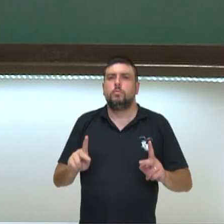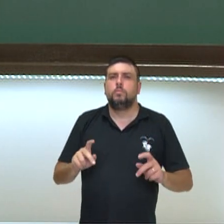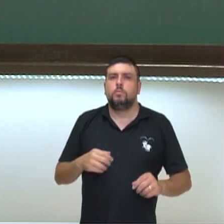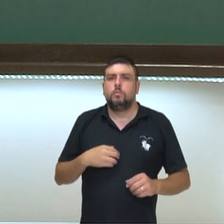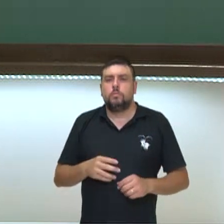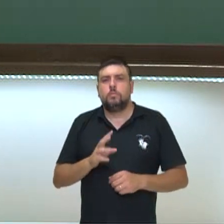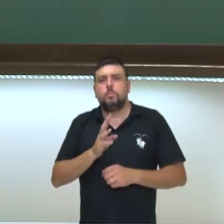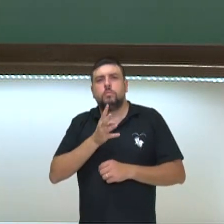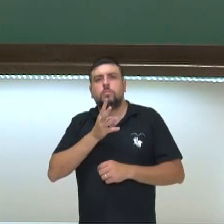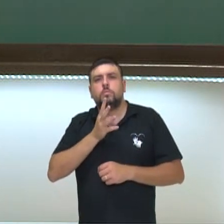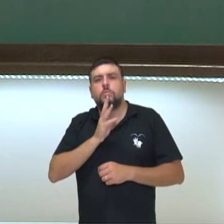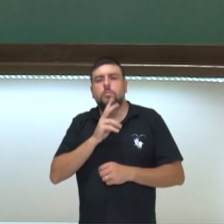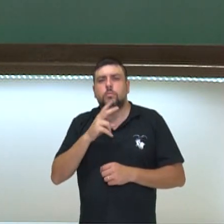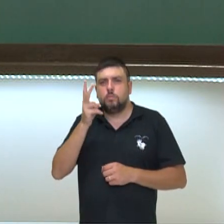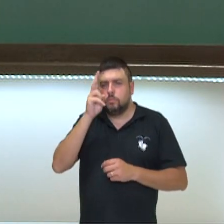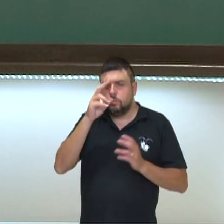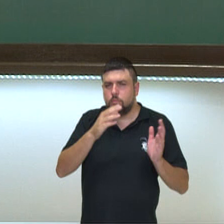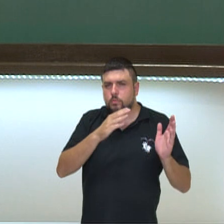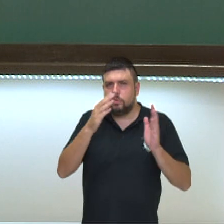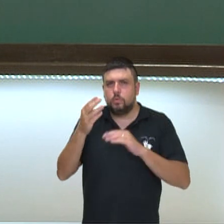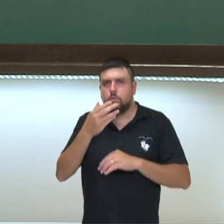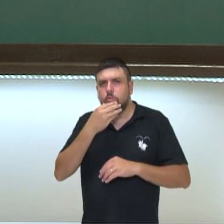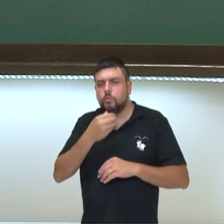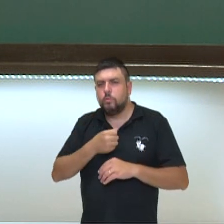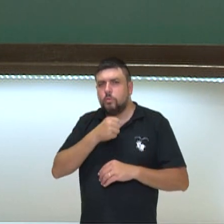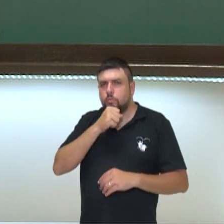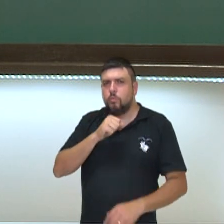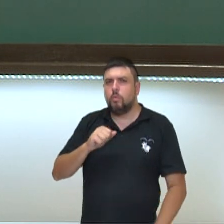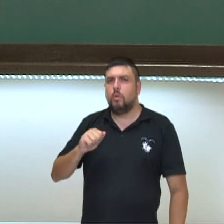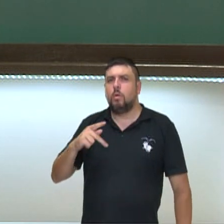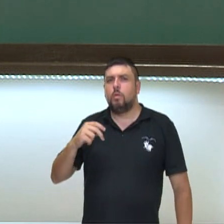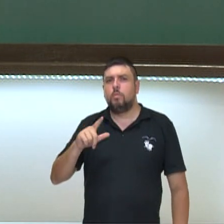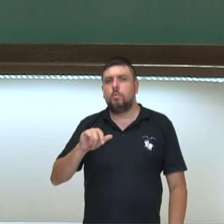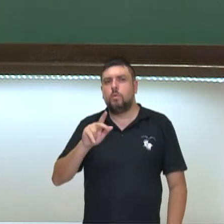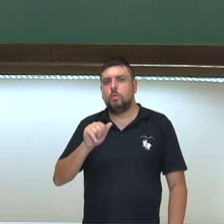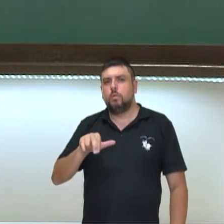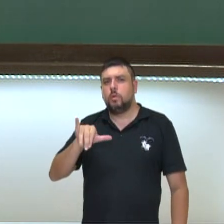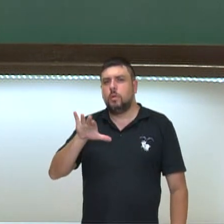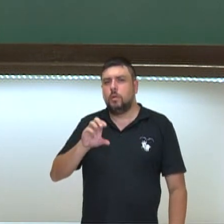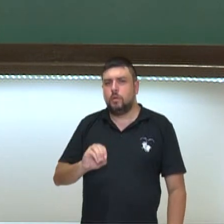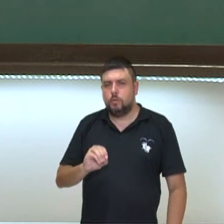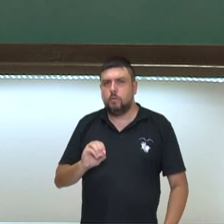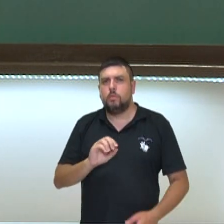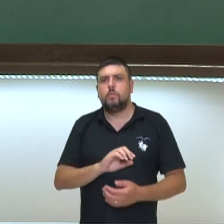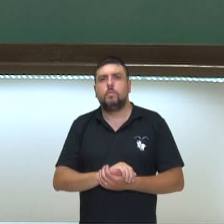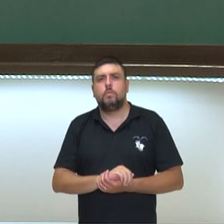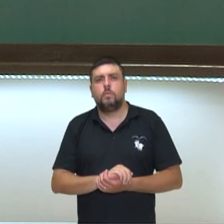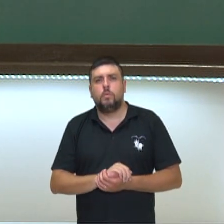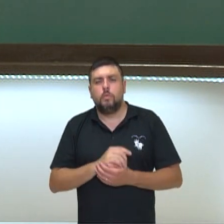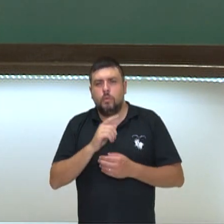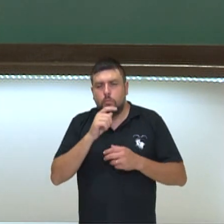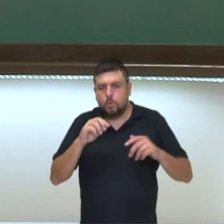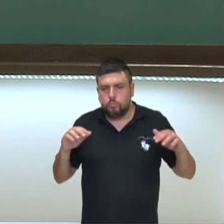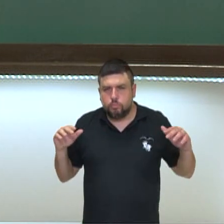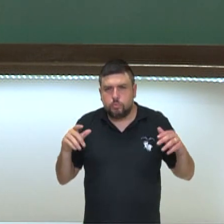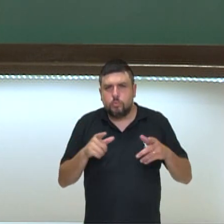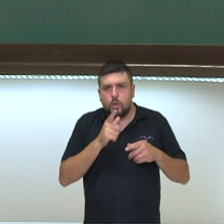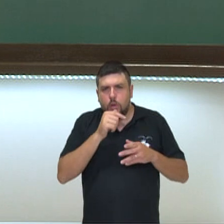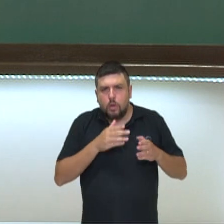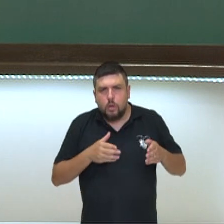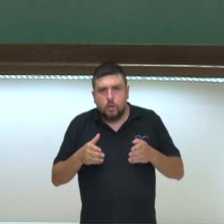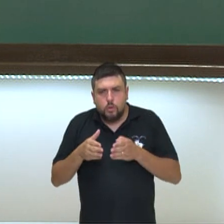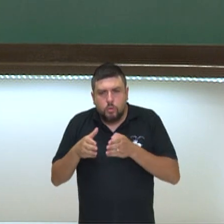num livro chamado Meu Avô Apolinário, Mas eu chamo de todo Igarapé, um dia se junta ao Tapajó. Lembrando que